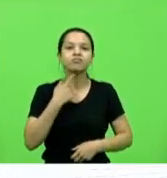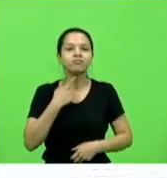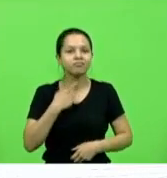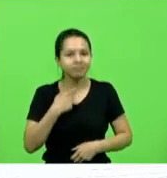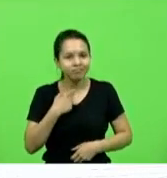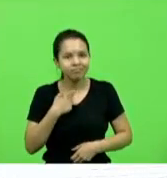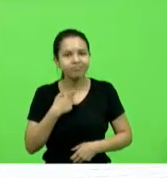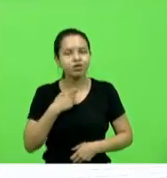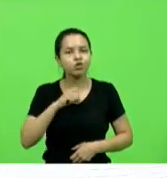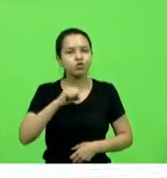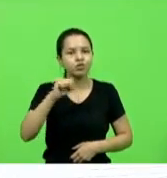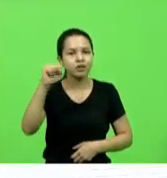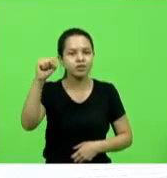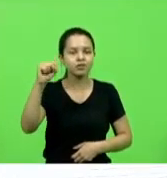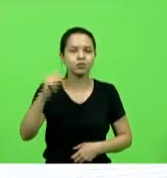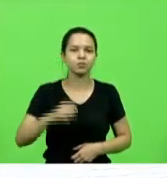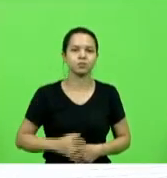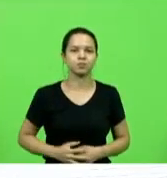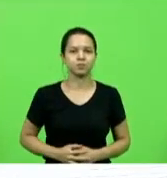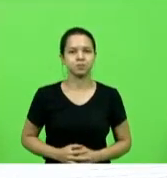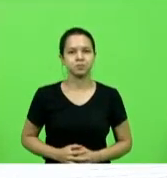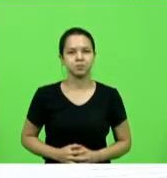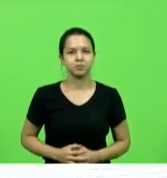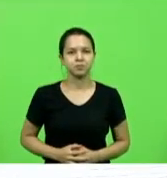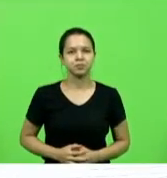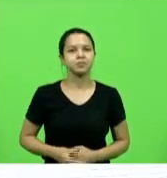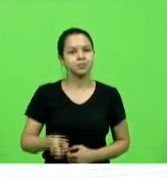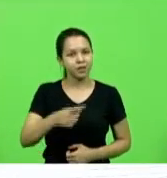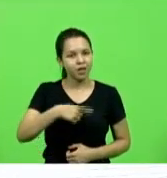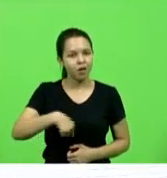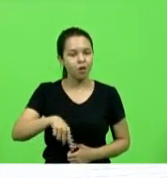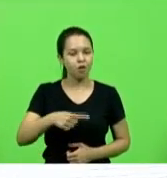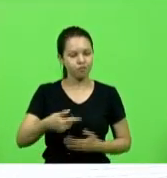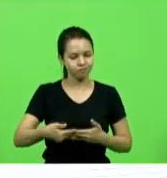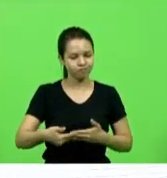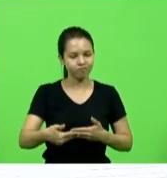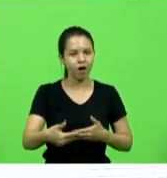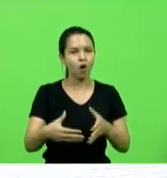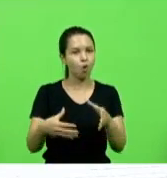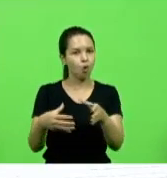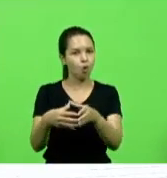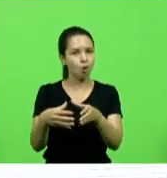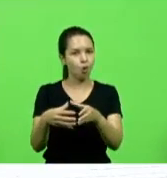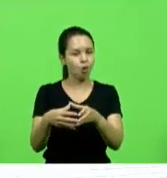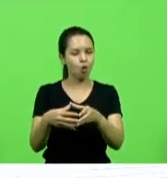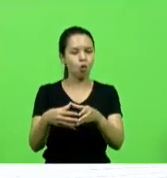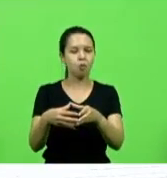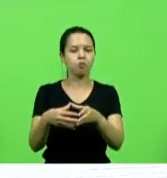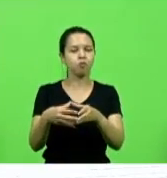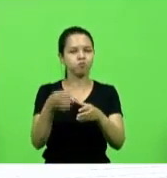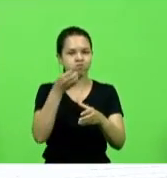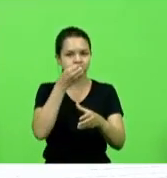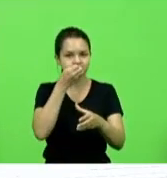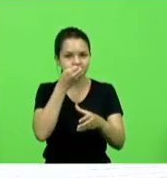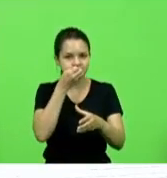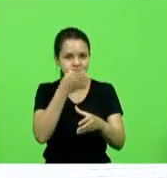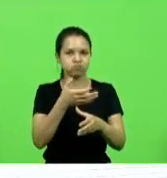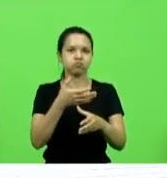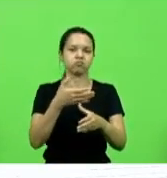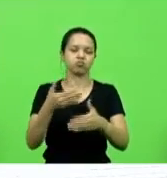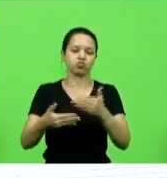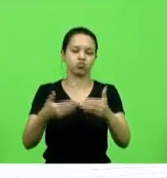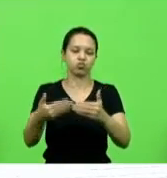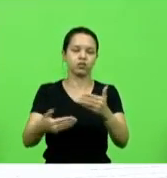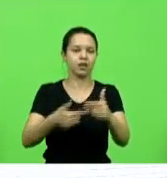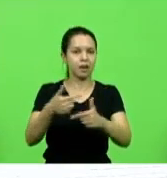de muito sucesso e teremos com certeza um grande time na condução dos nossos trabalhos aqui na Assembleia seguimos